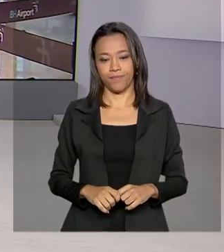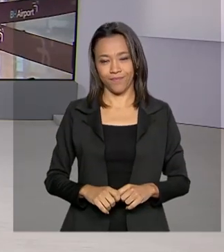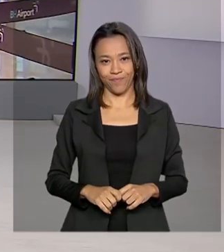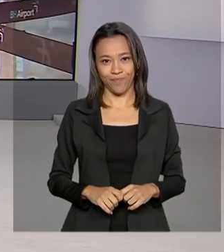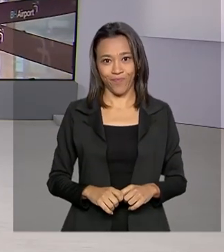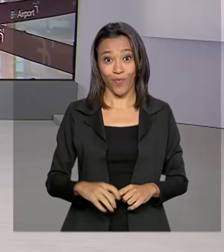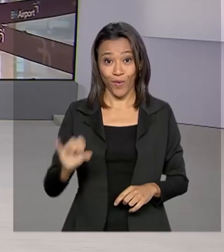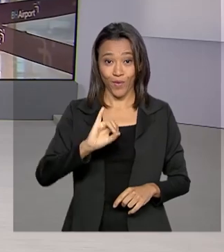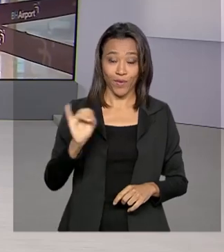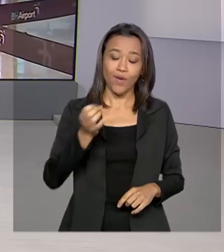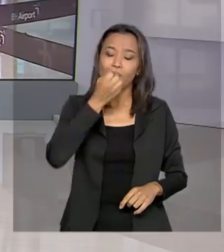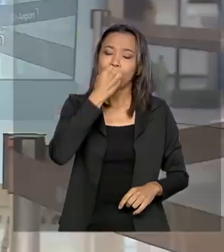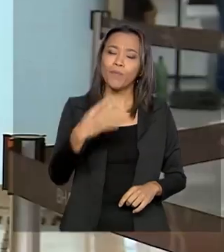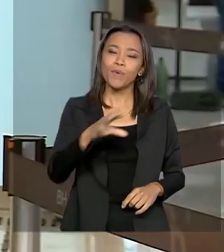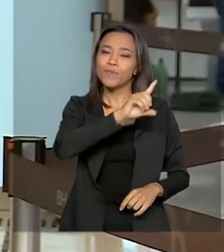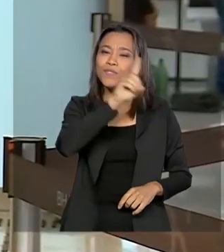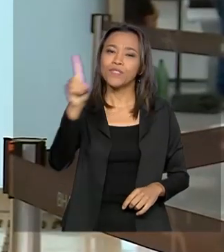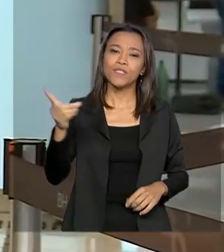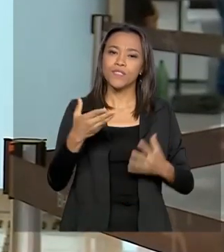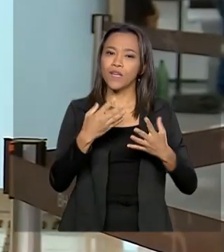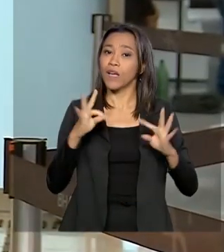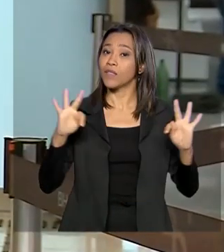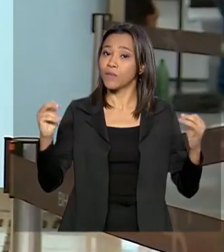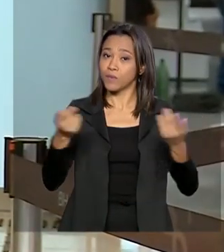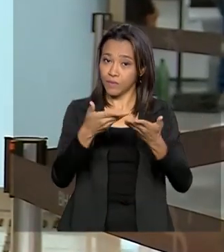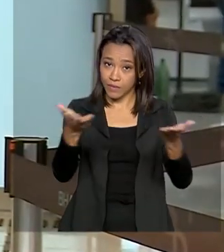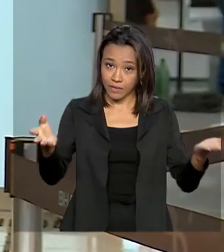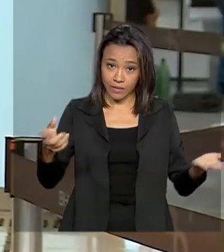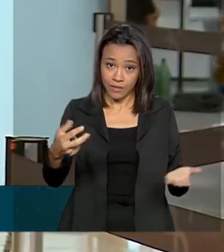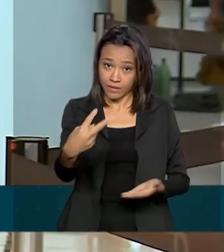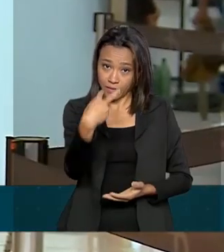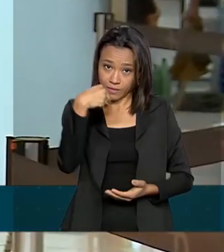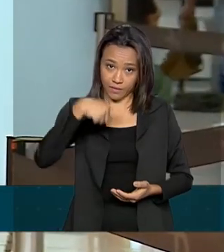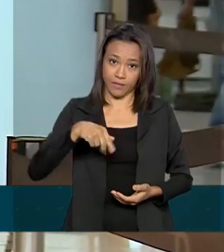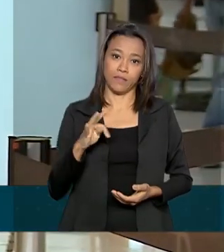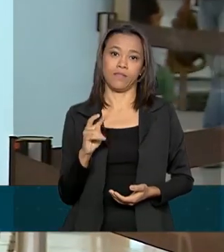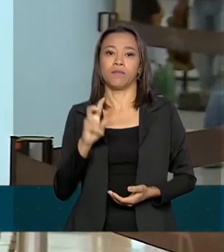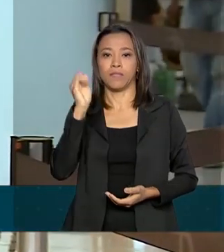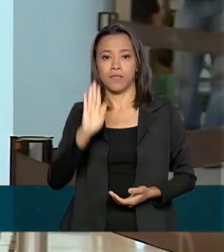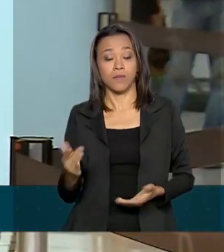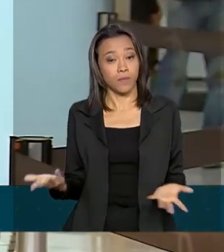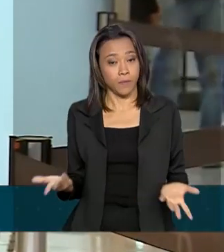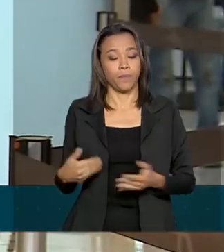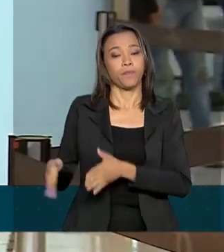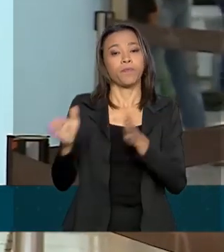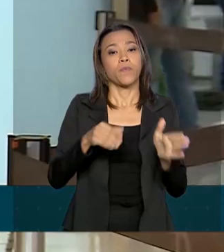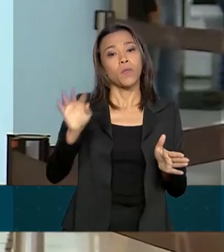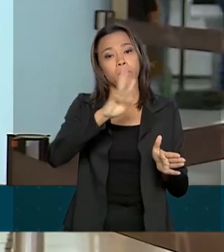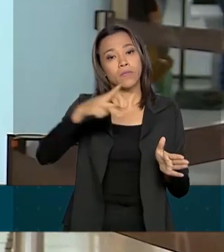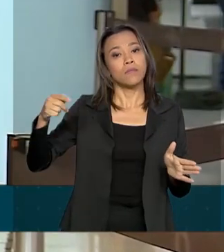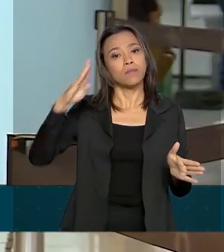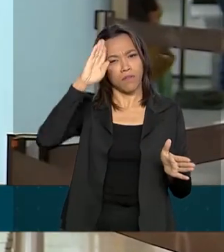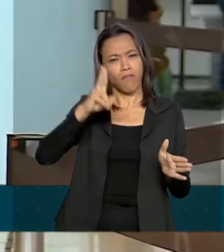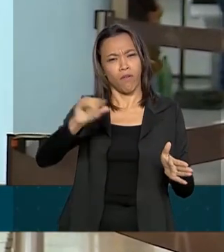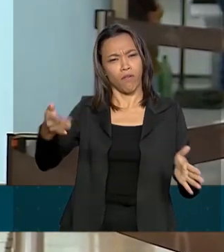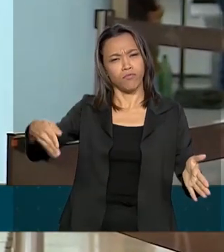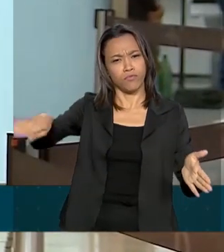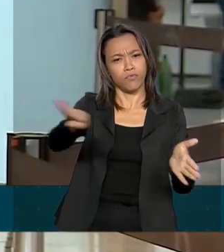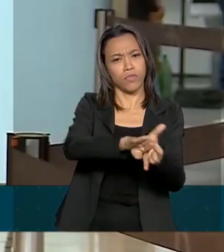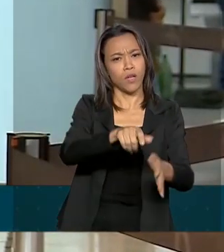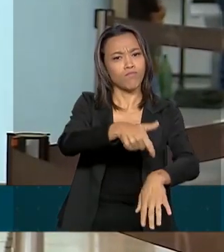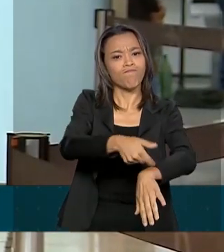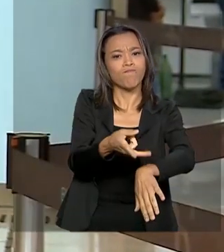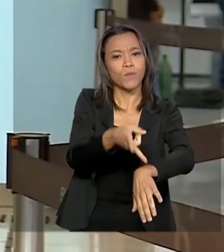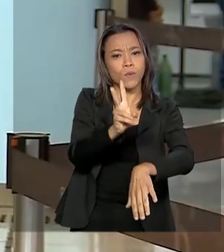Olá Roberto, bom dia. Bom dia a todos que nos acompanham aqui na TV Brasil. Pois é, o presidente Jair Bolsonaro deve chegar aqui a Belo Horizonte às duas da